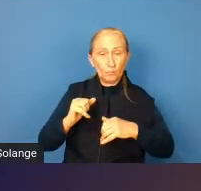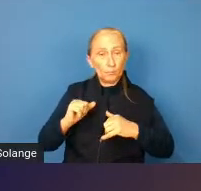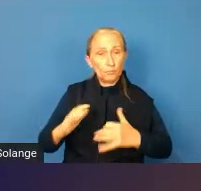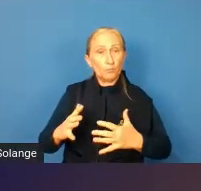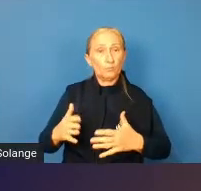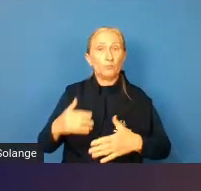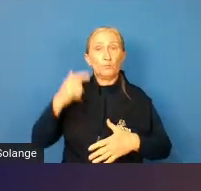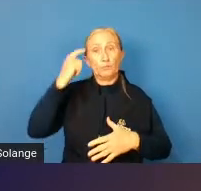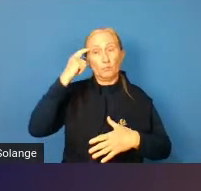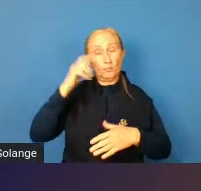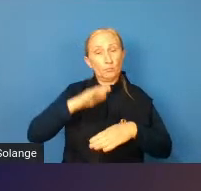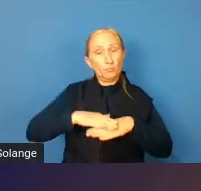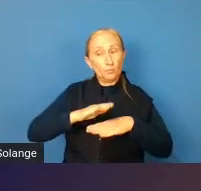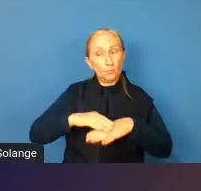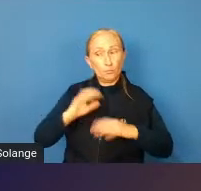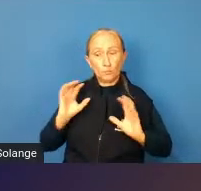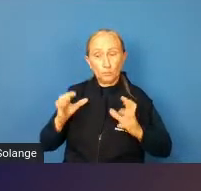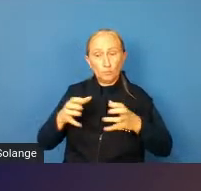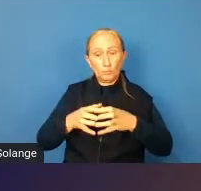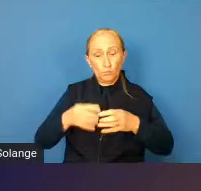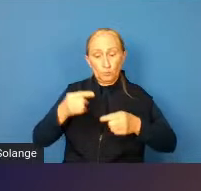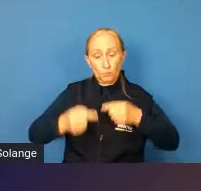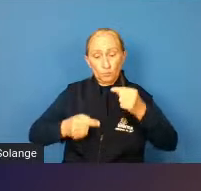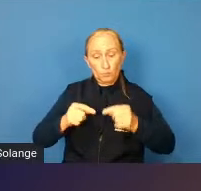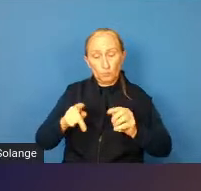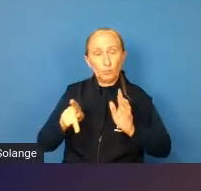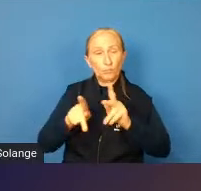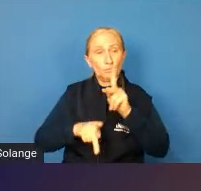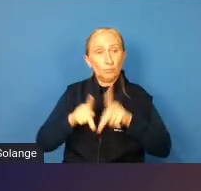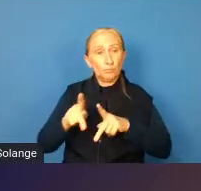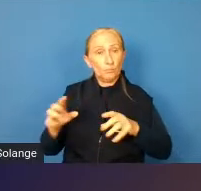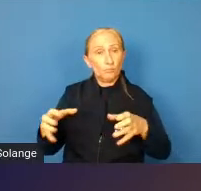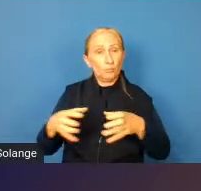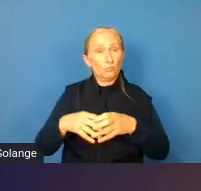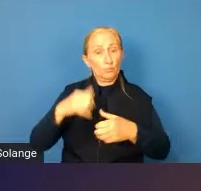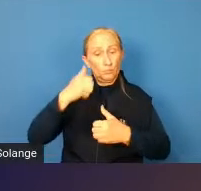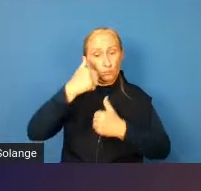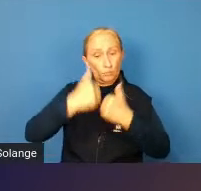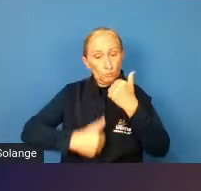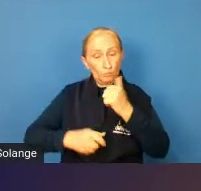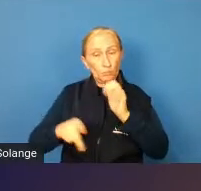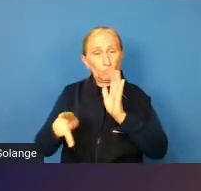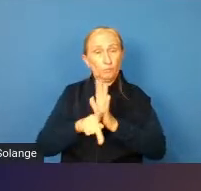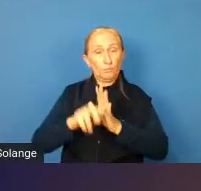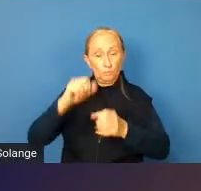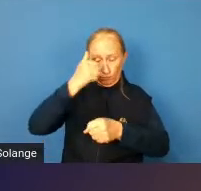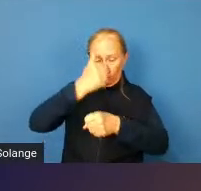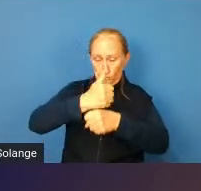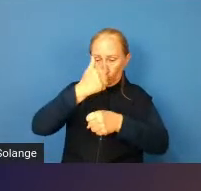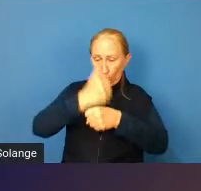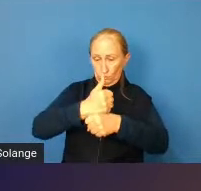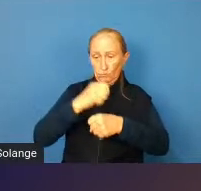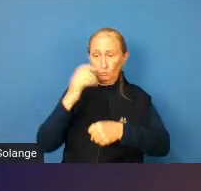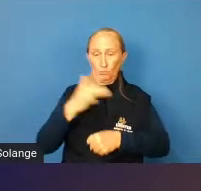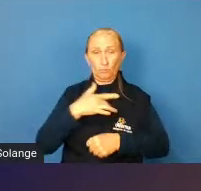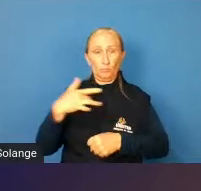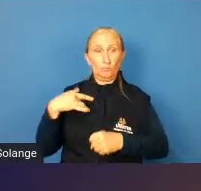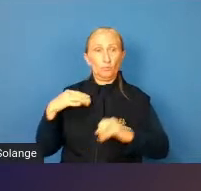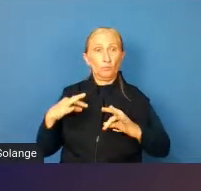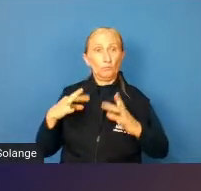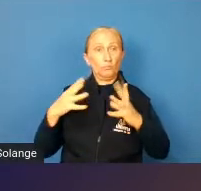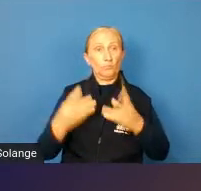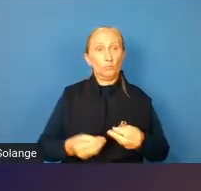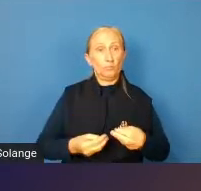pensar coletivamente políticas públicas que atendam os direitos à saúde dessas pessoas e, sobretudo,